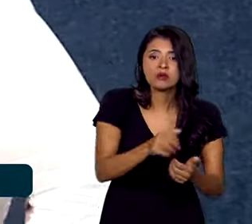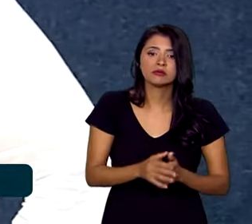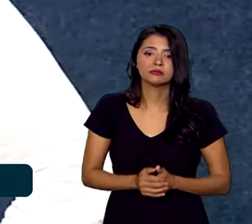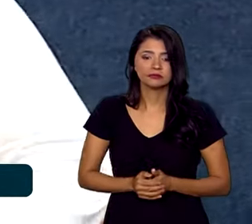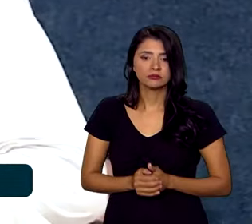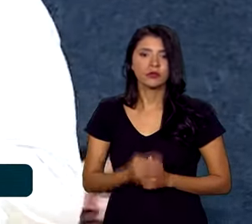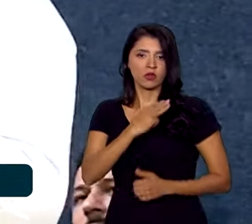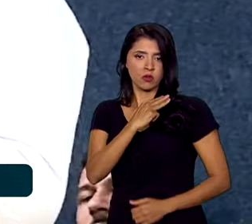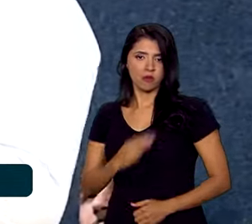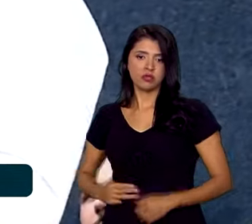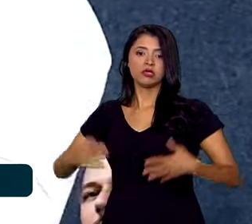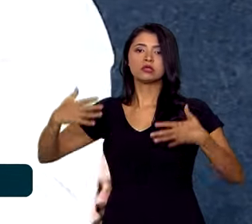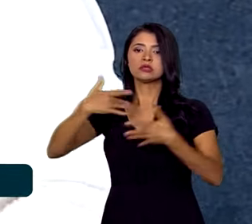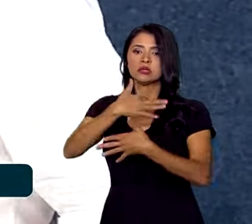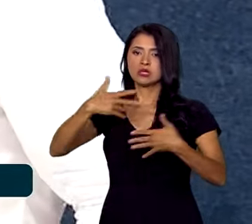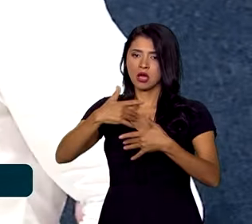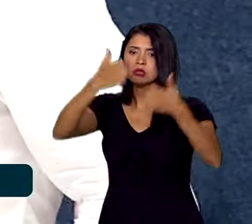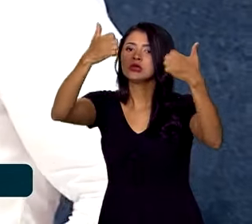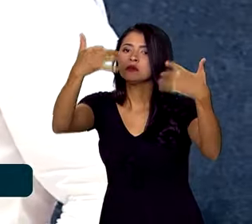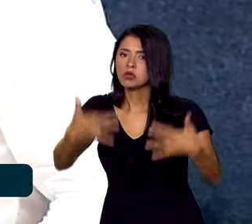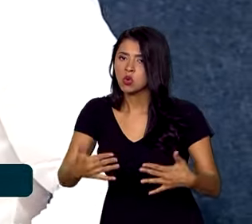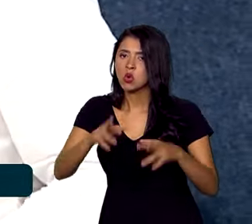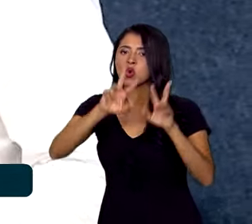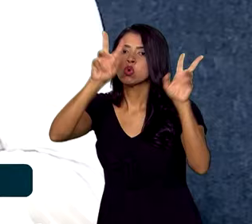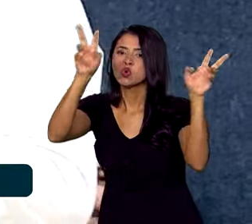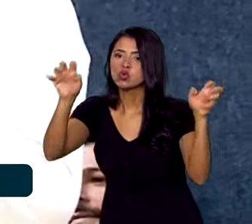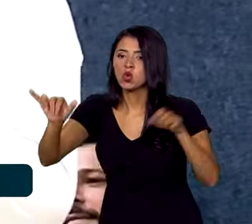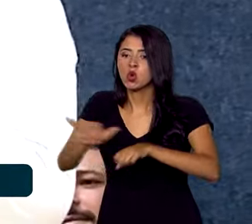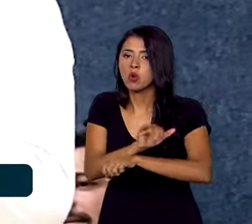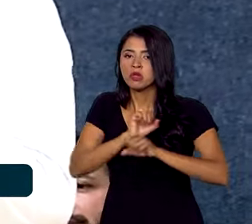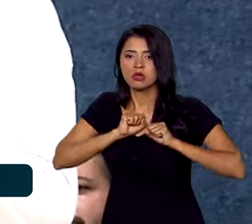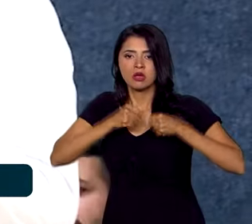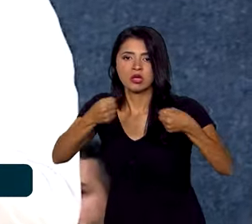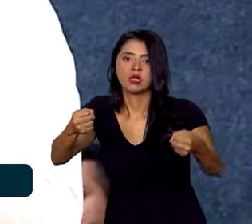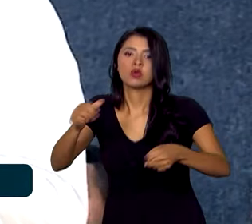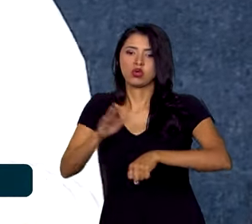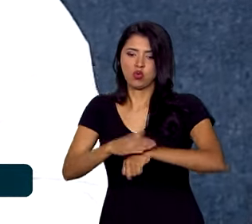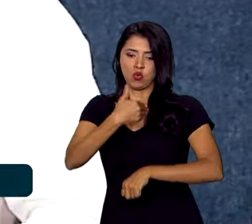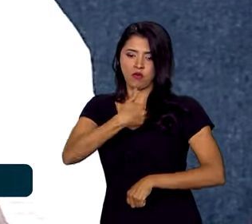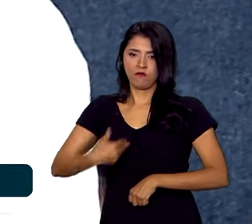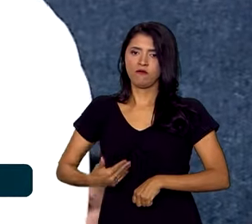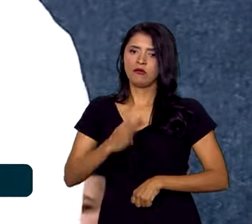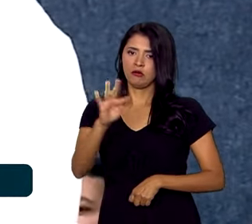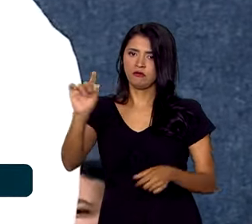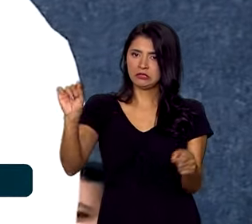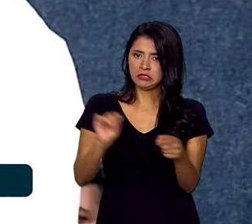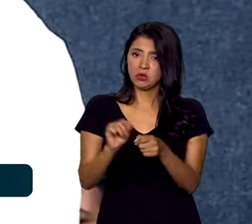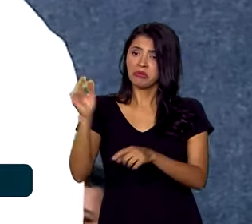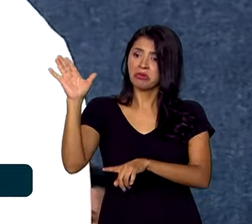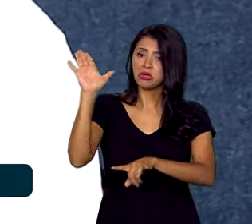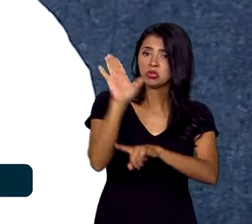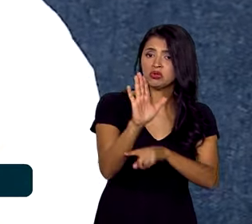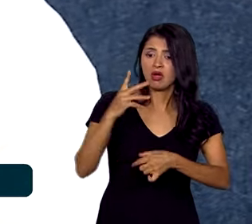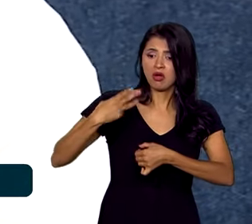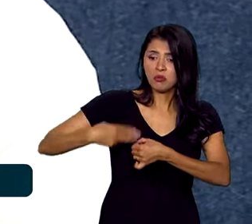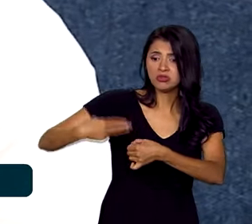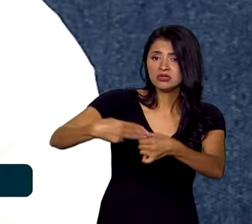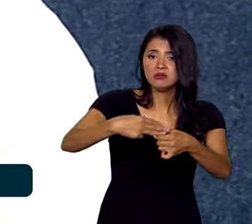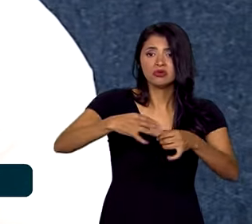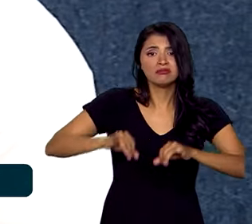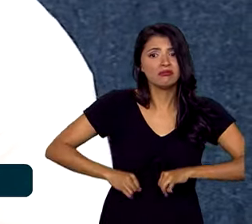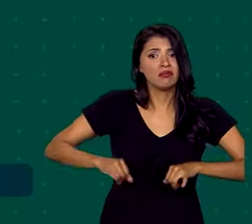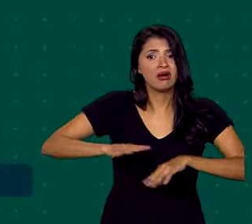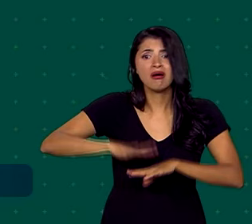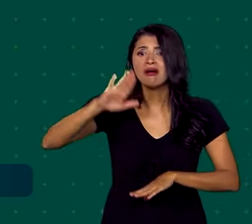ministro das cidades falou sobre as ações que estão sendo tomadas pelo governo federal para ajudar os municípios mais atingidos